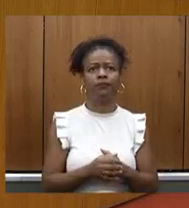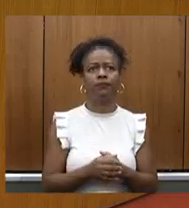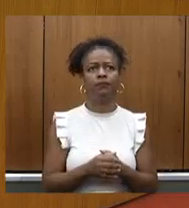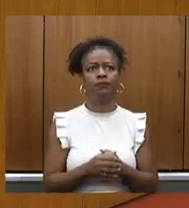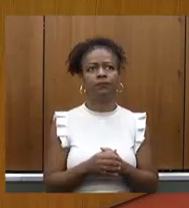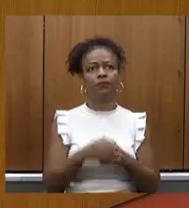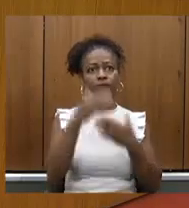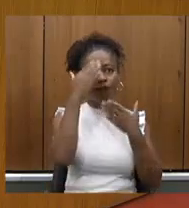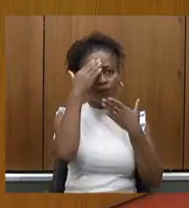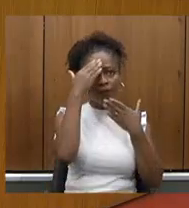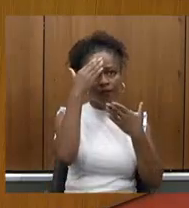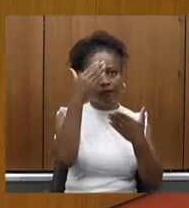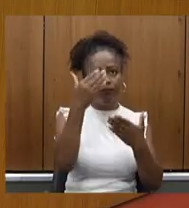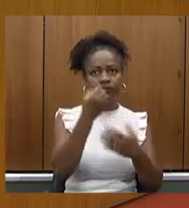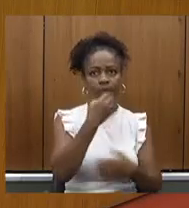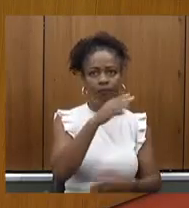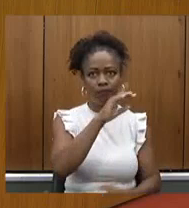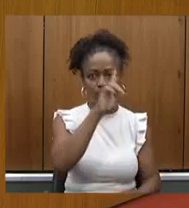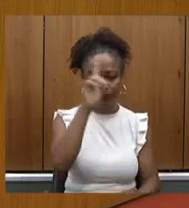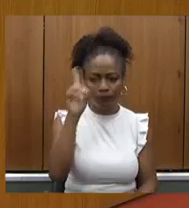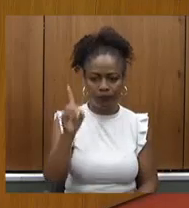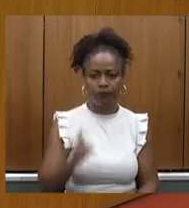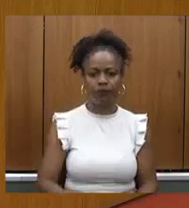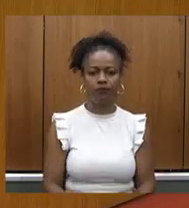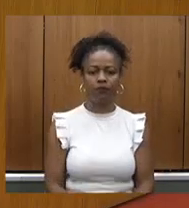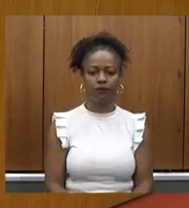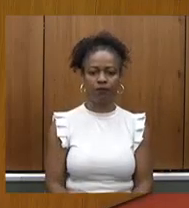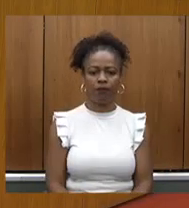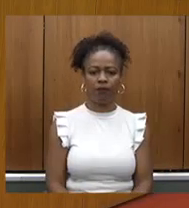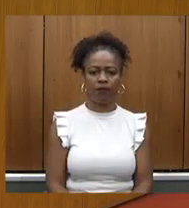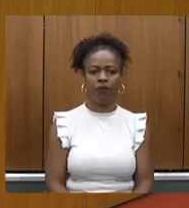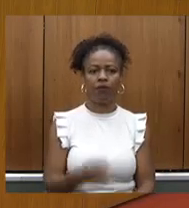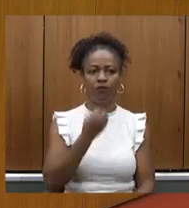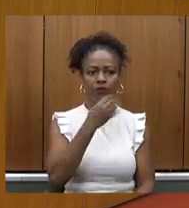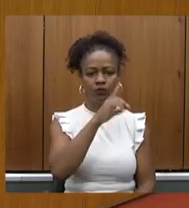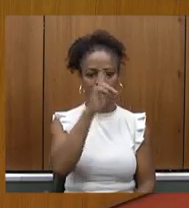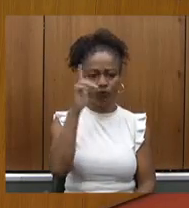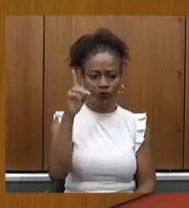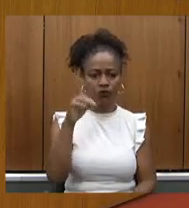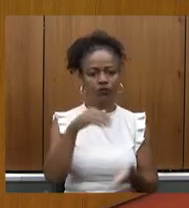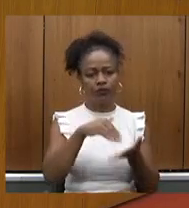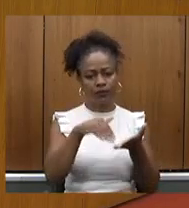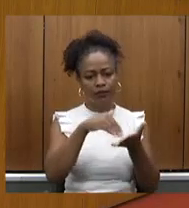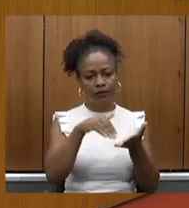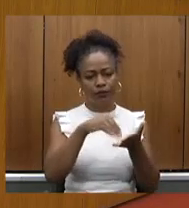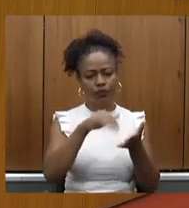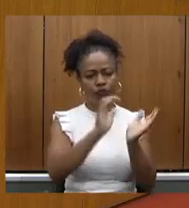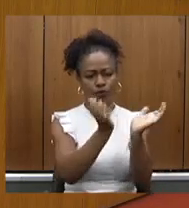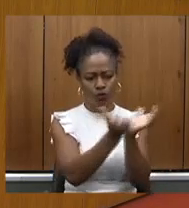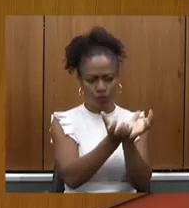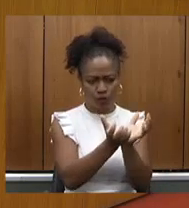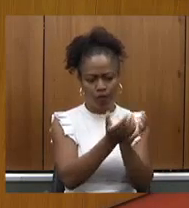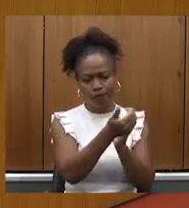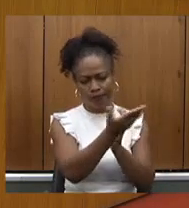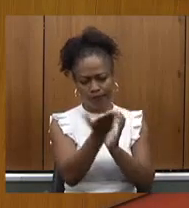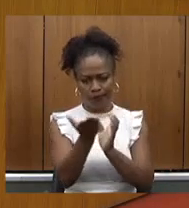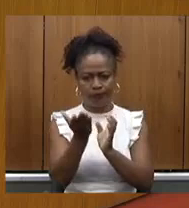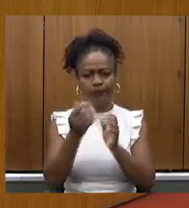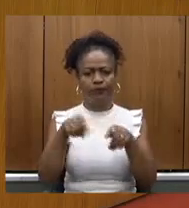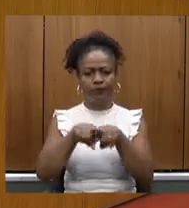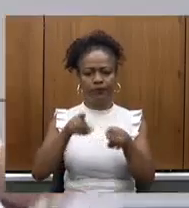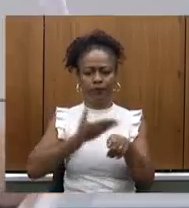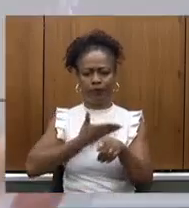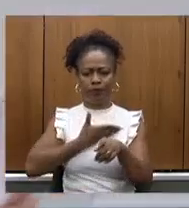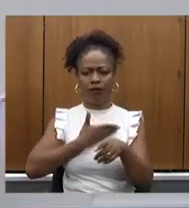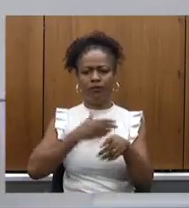bom dia estou em condições bom dia secretário toda a sua equipe bom dia aos colegas parlamentares